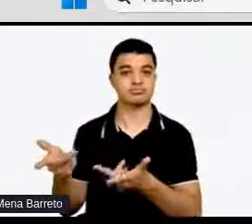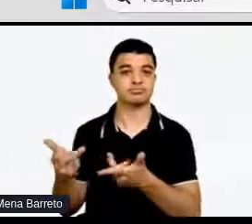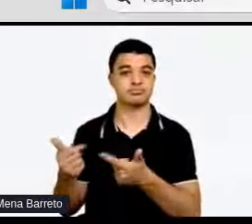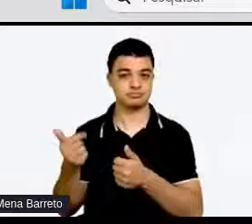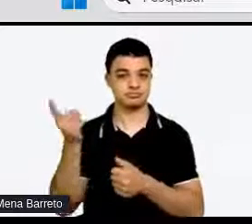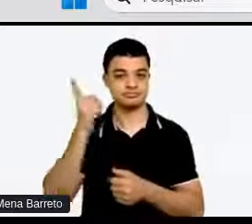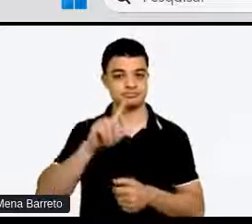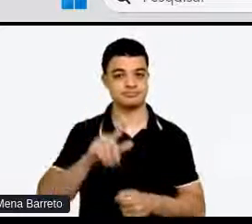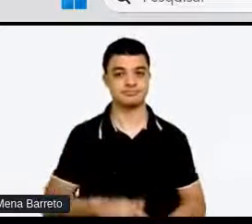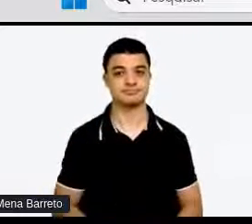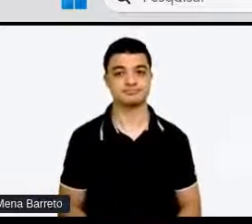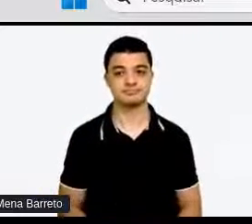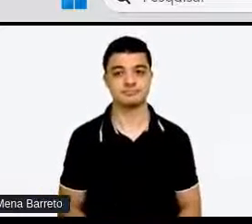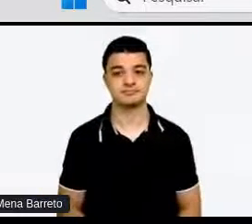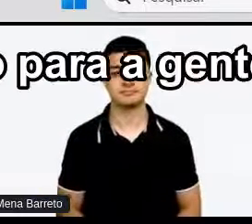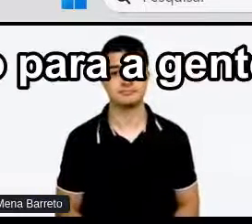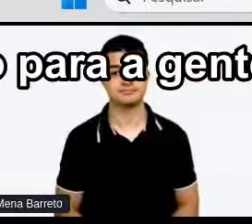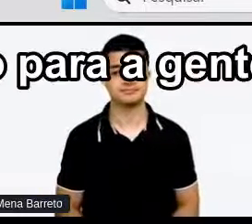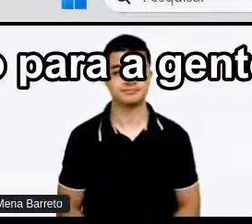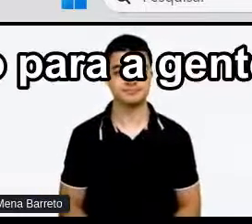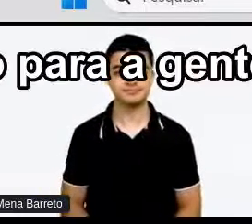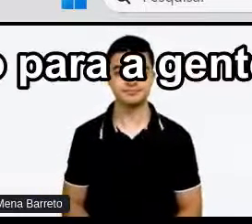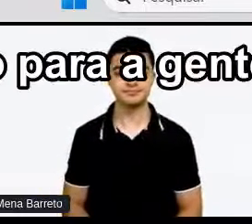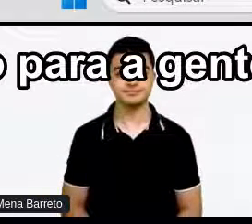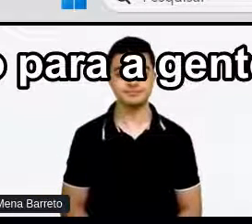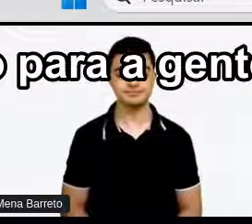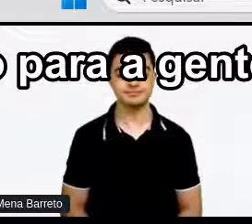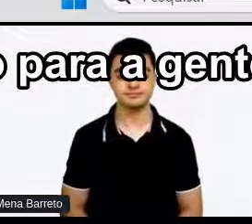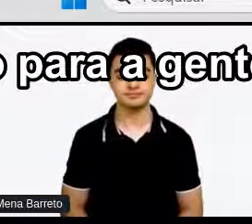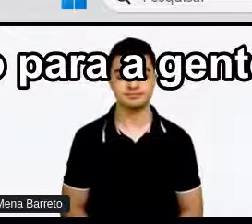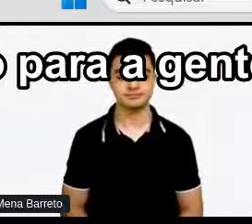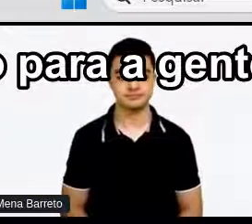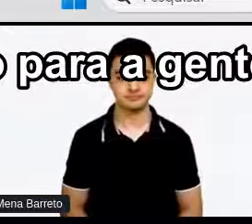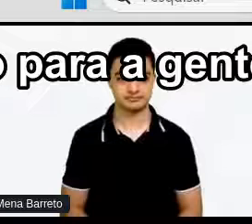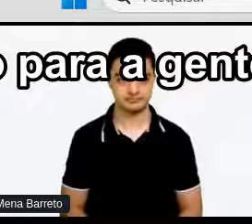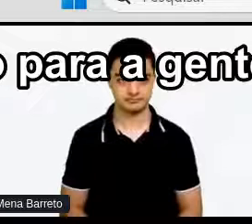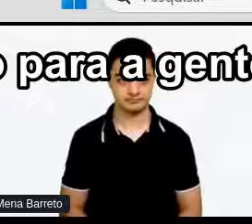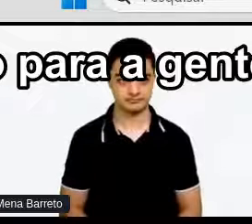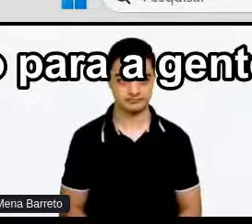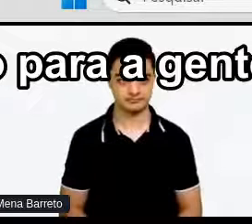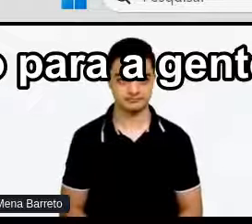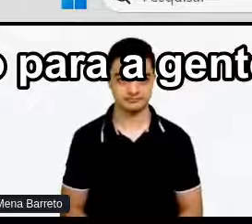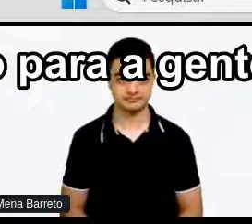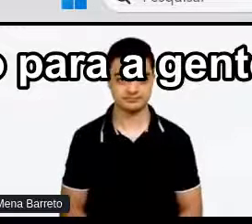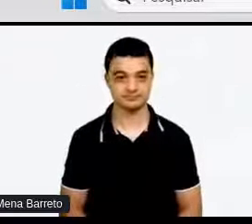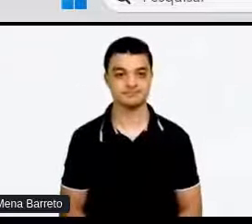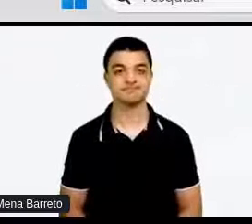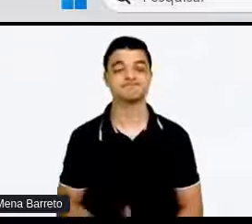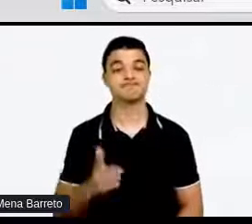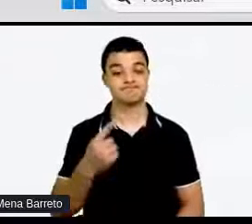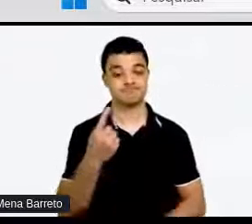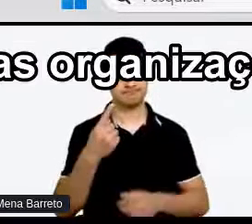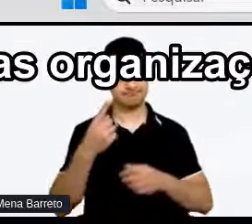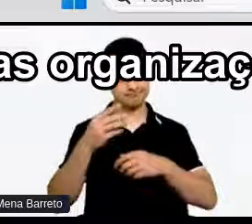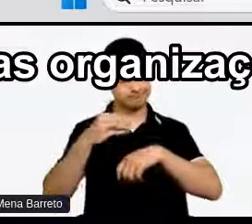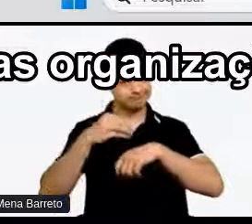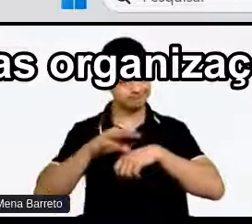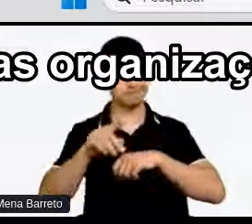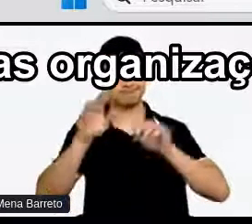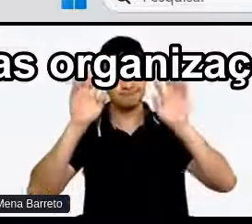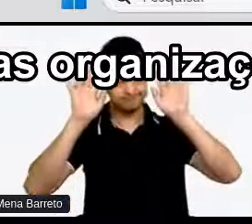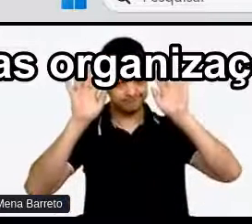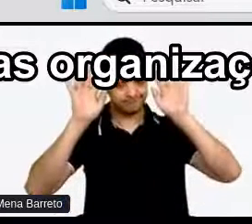Finalizando É esse Digamos É só uma provocação Para a gente pensar Como a gente estrutura isso Para